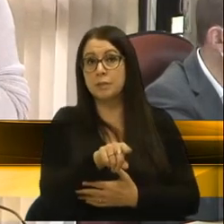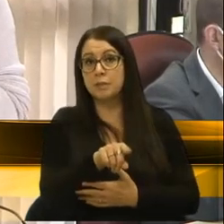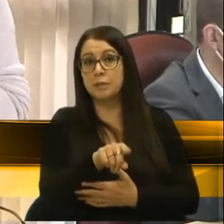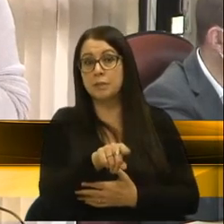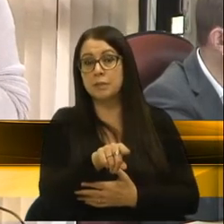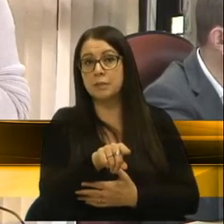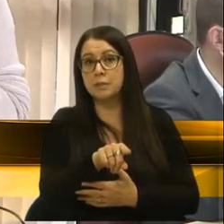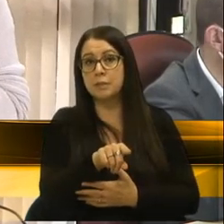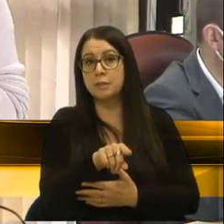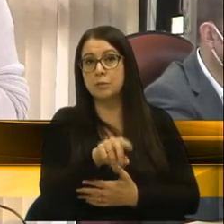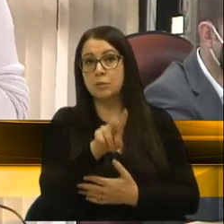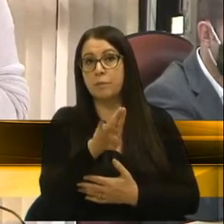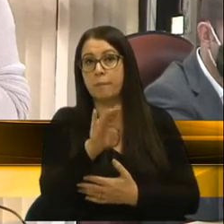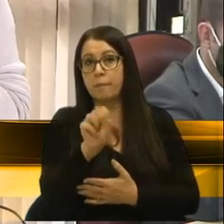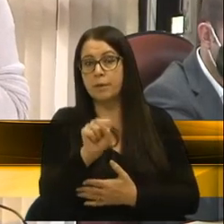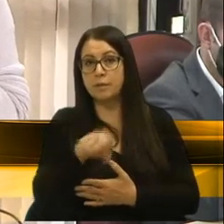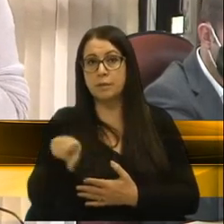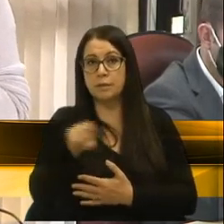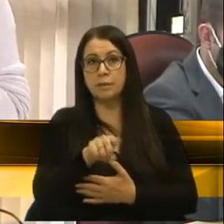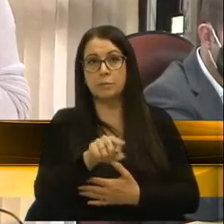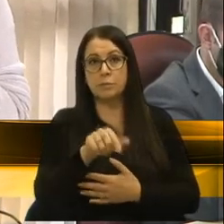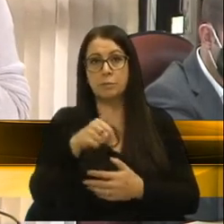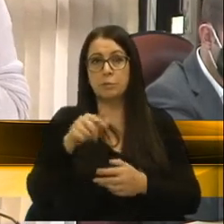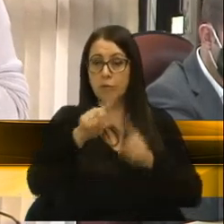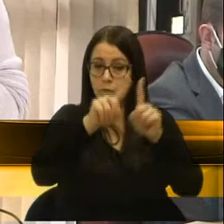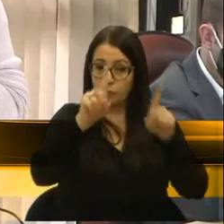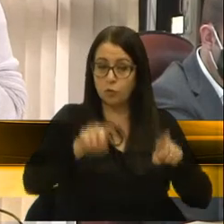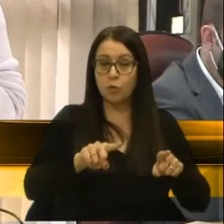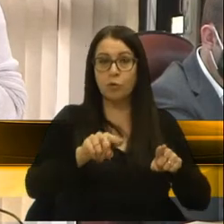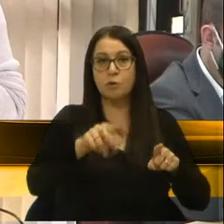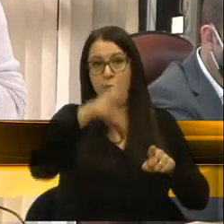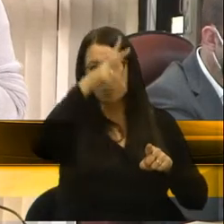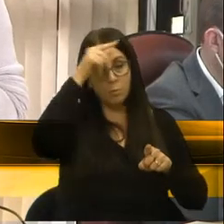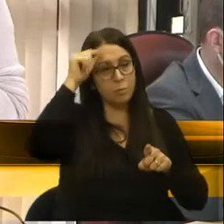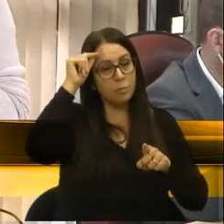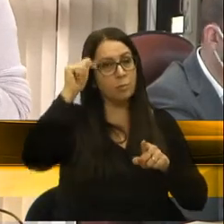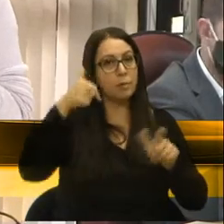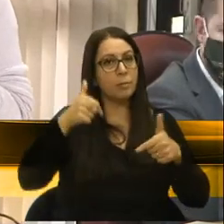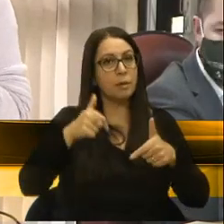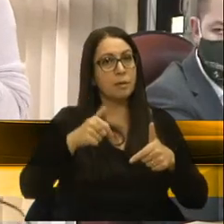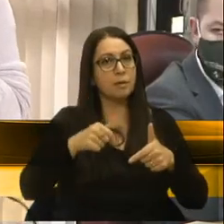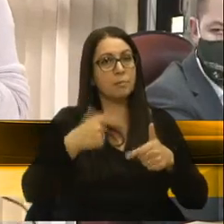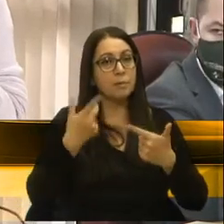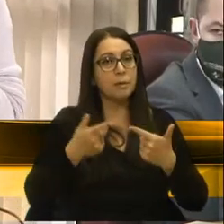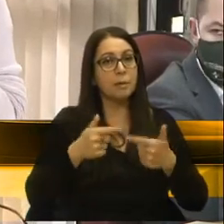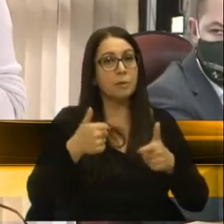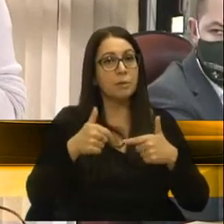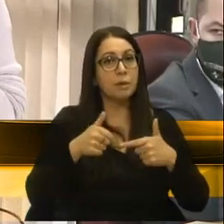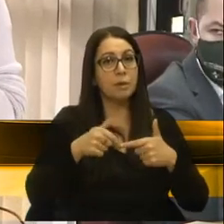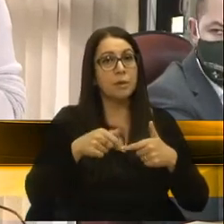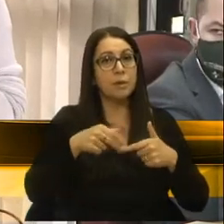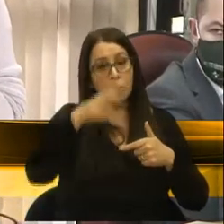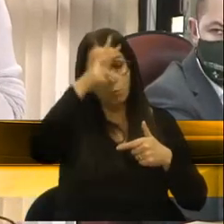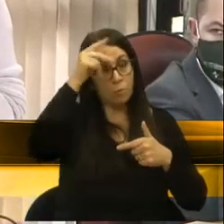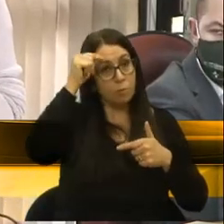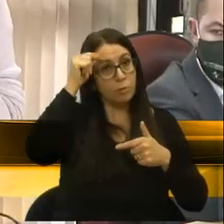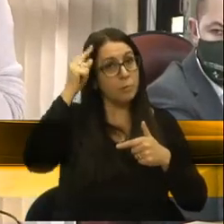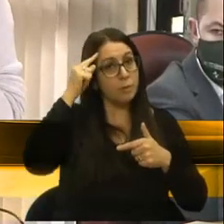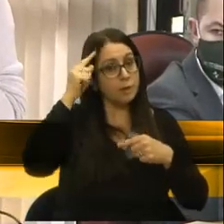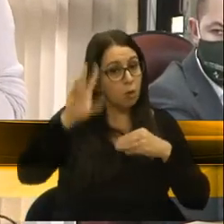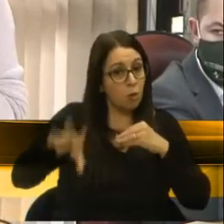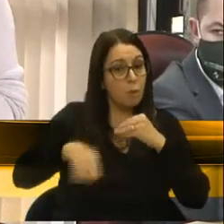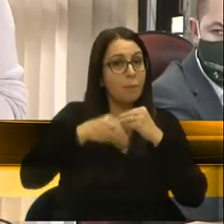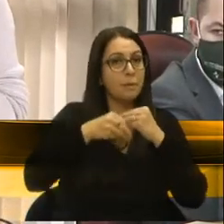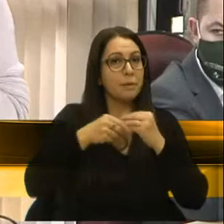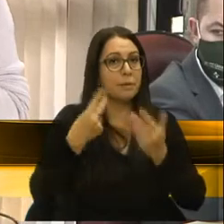saúde, pelos servidores públicos, pelo serviço público. Então, acaba que o serviço público se torna complementar. Então, está